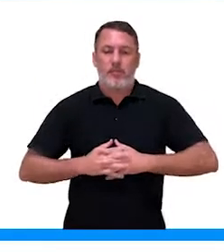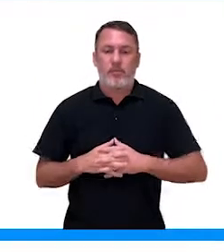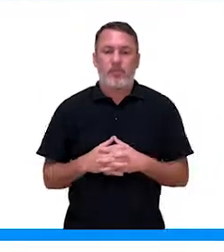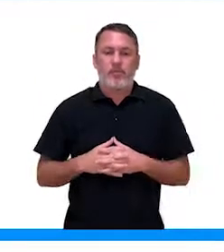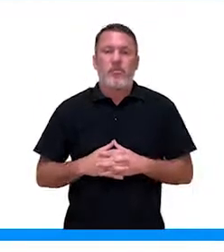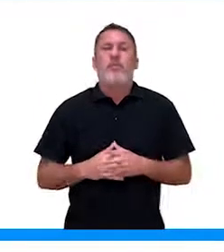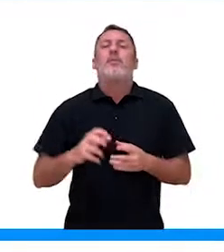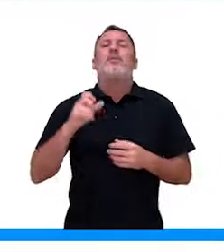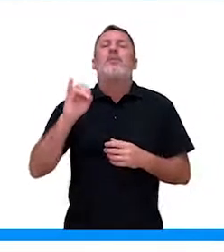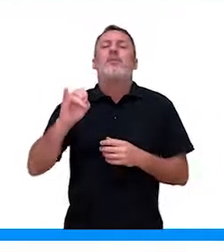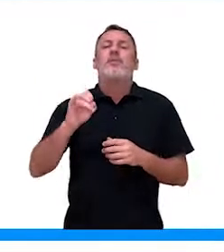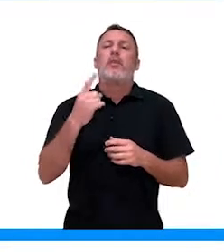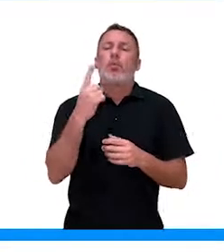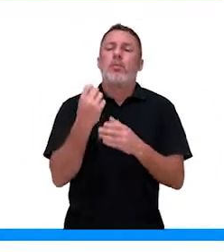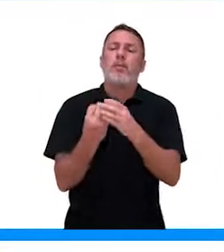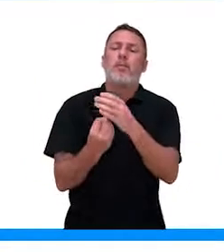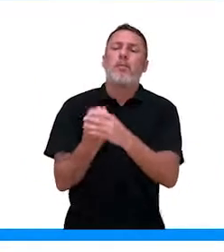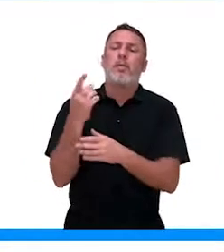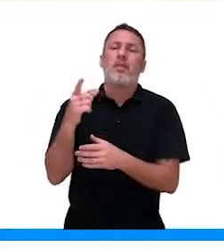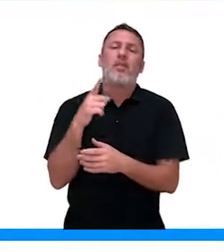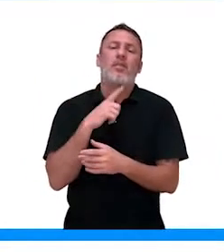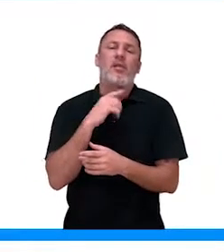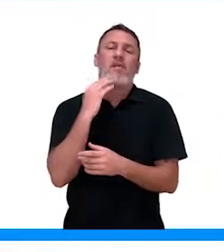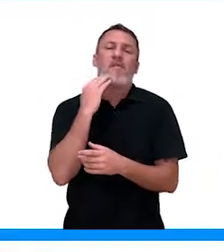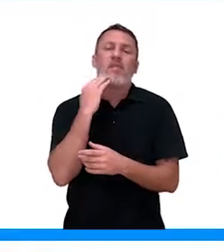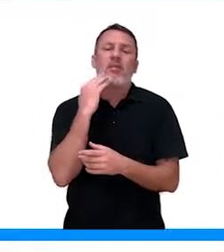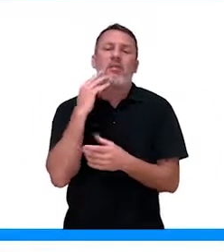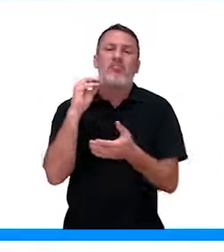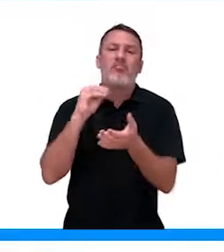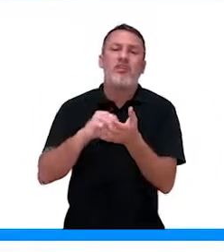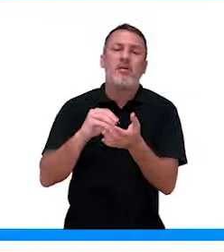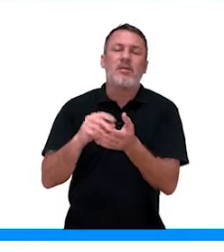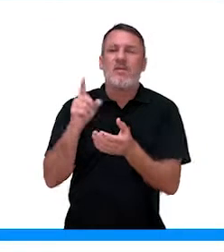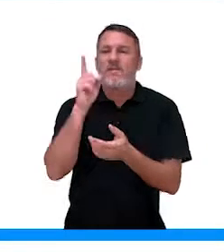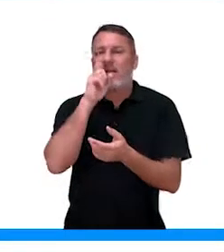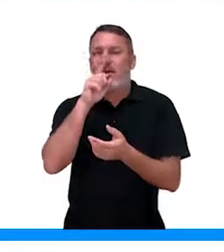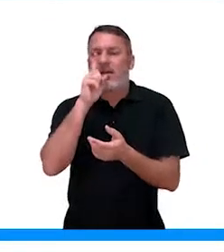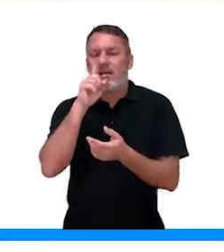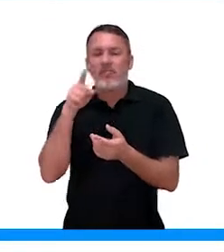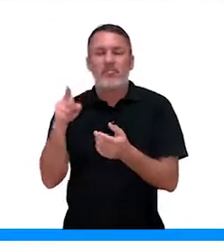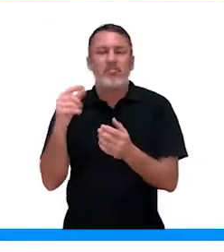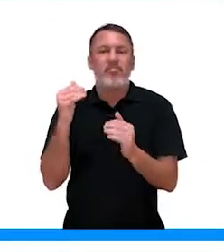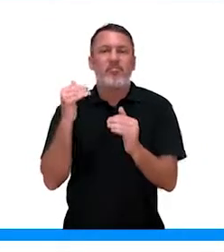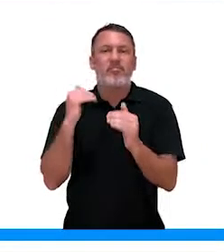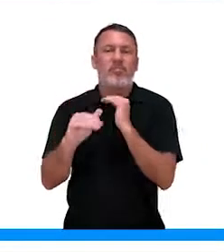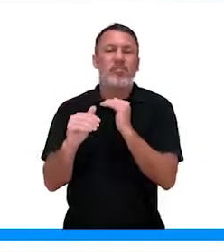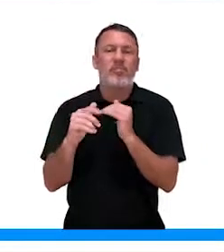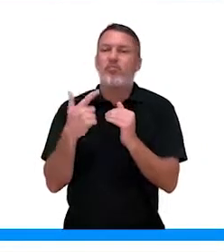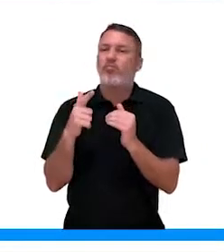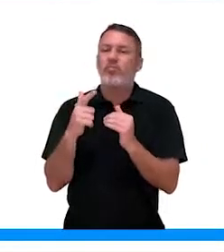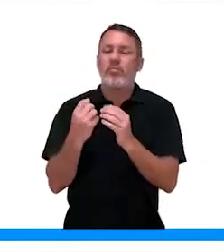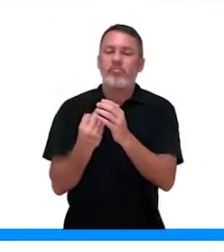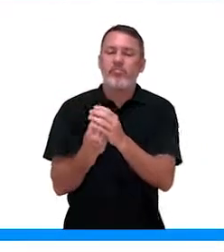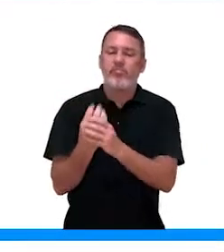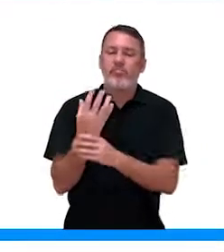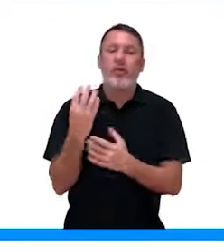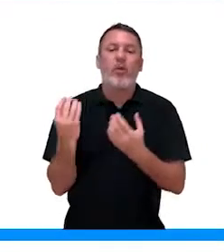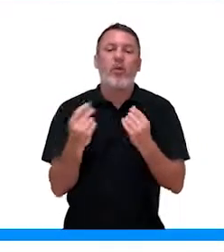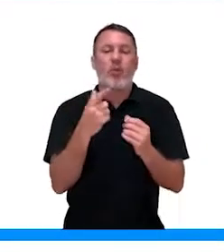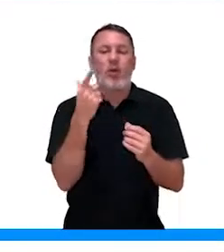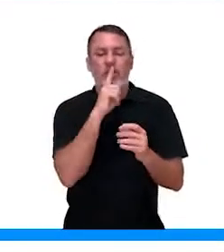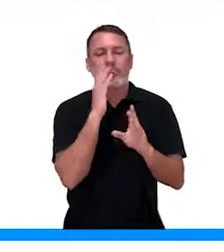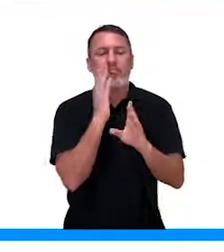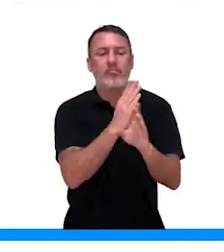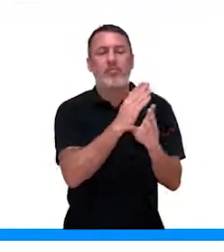Quando uma planta tem deficiência nutricional, na falta de algum elemento químico essencial para ela, a gente